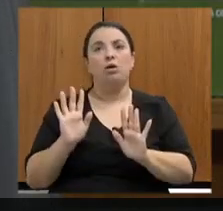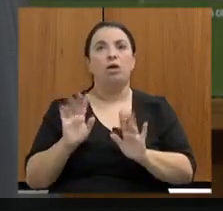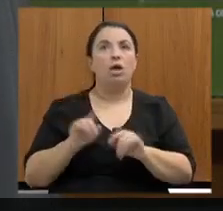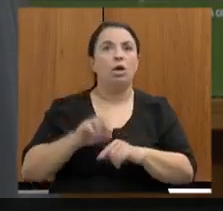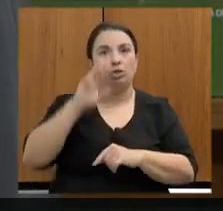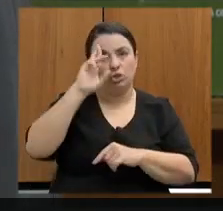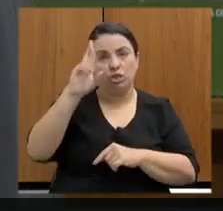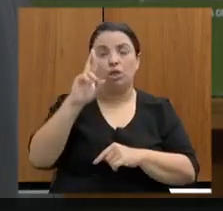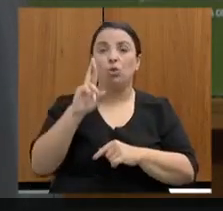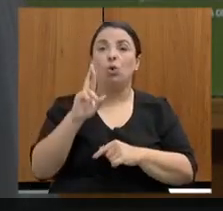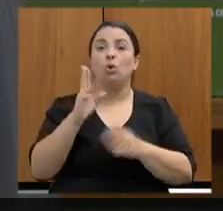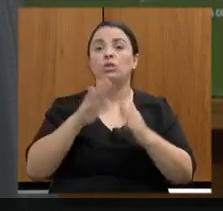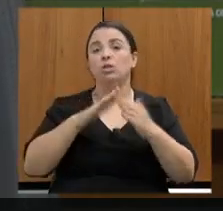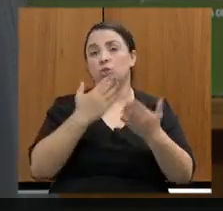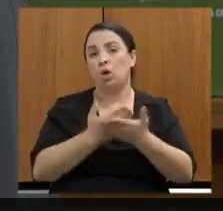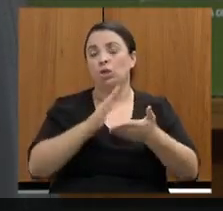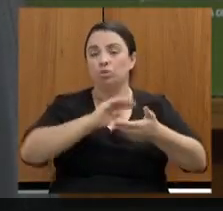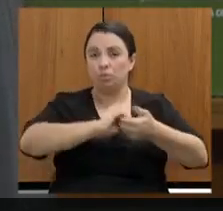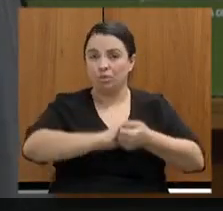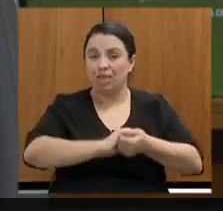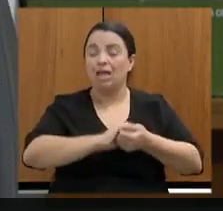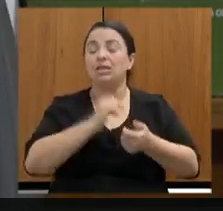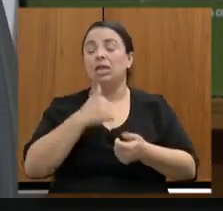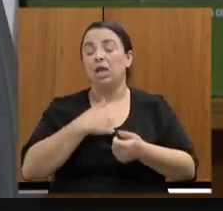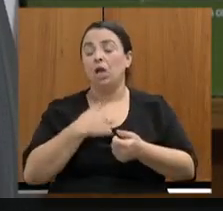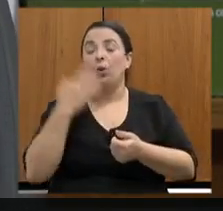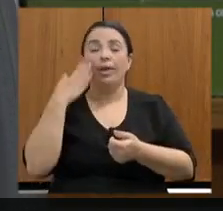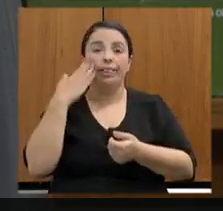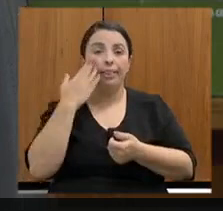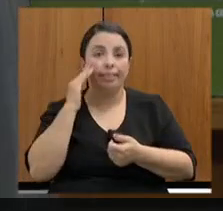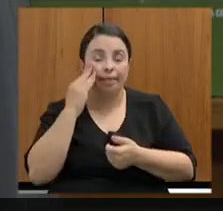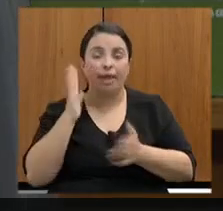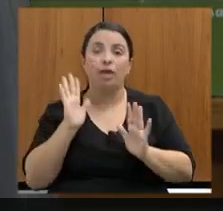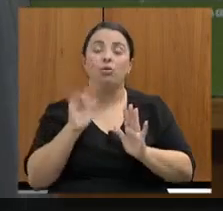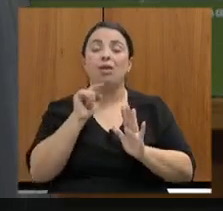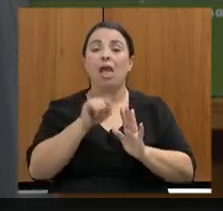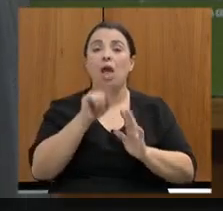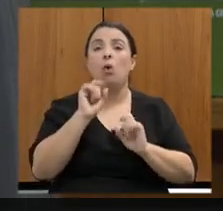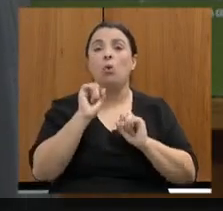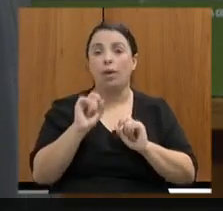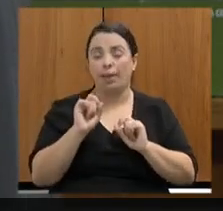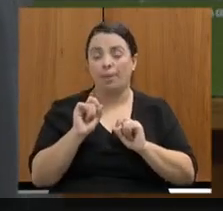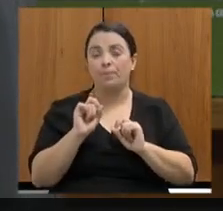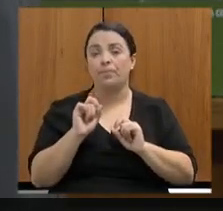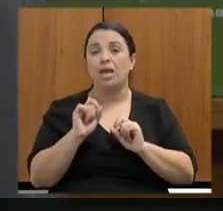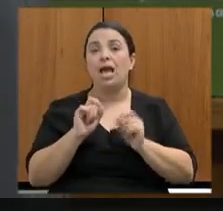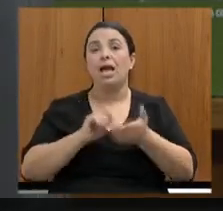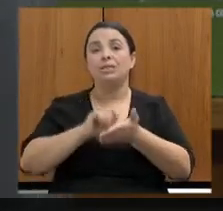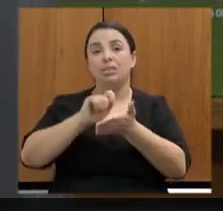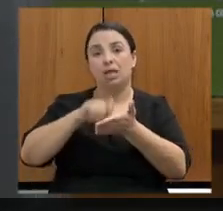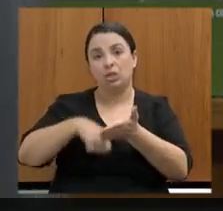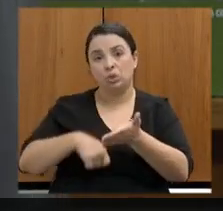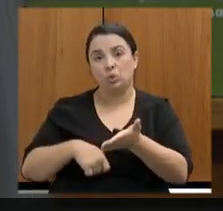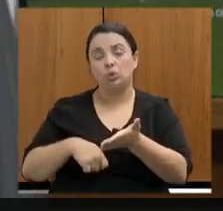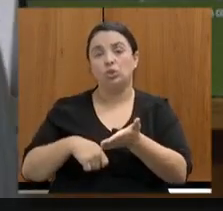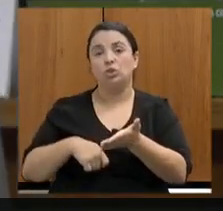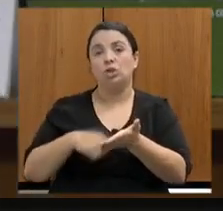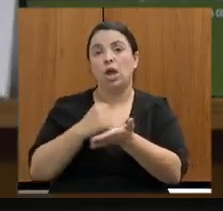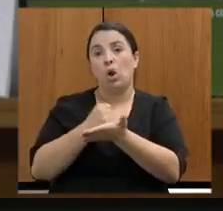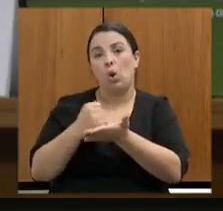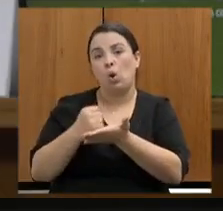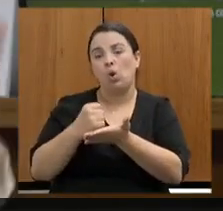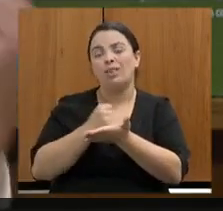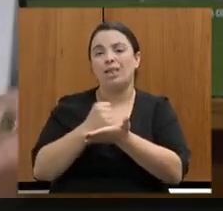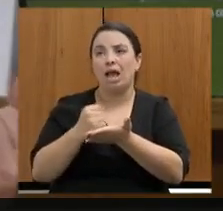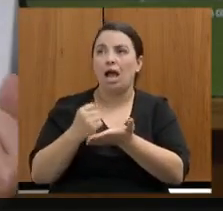escola de mãos dadas, tenho entendimento e posso rever, deputada, que diz respeito a assinaturas de acordo junto com